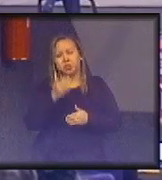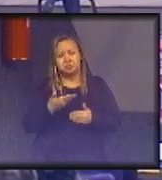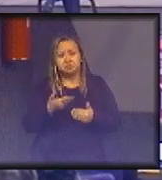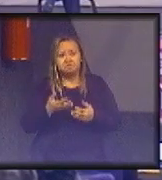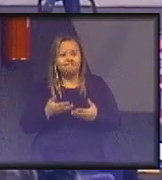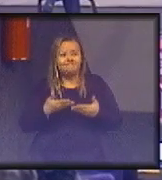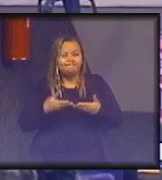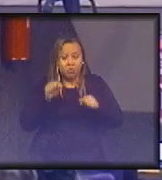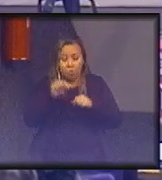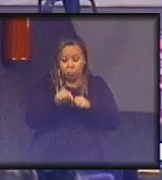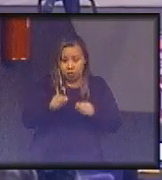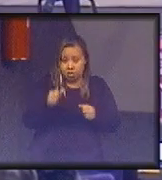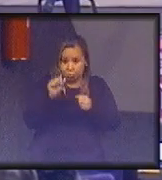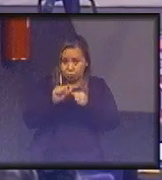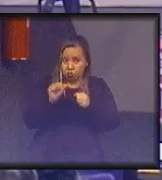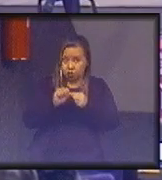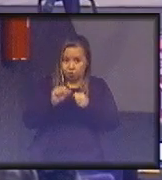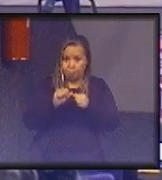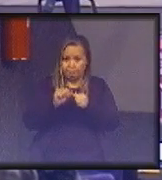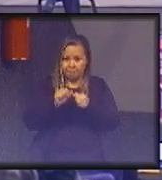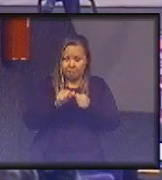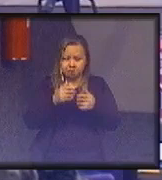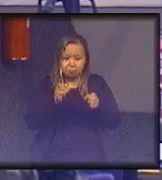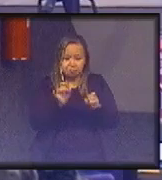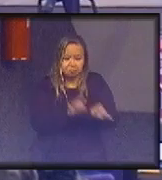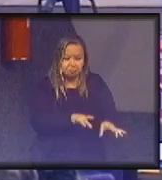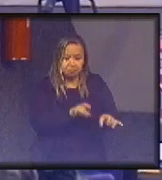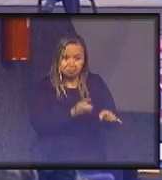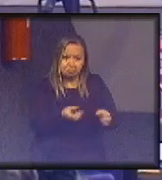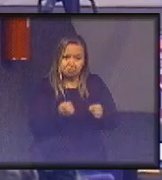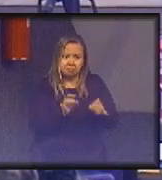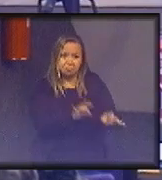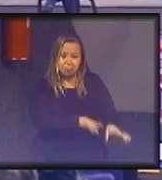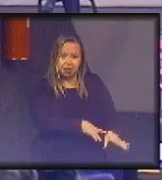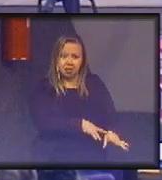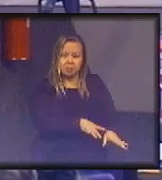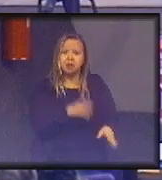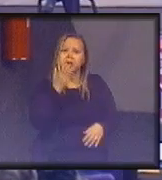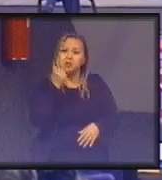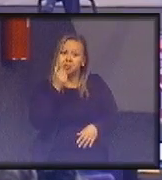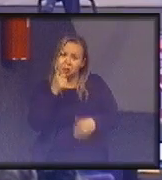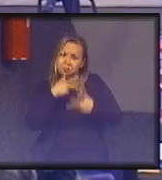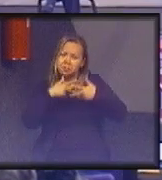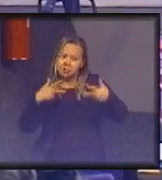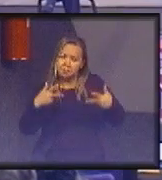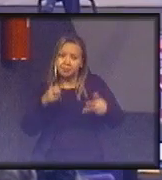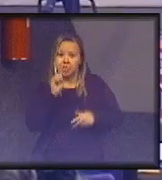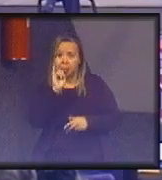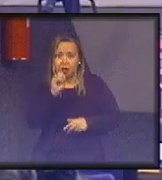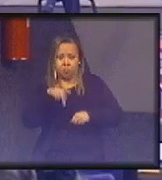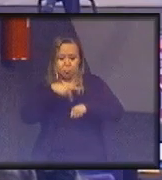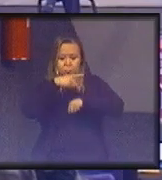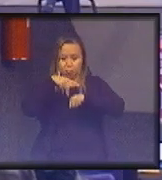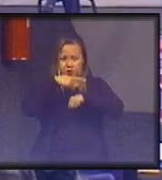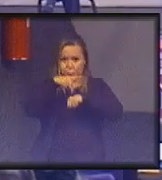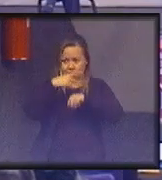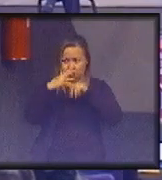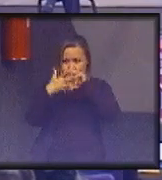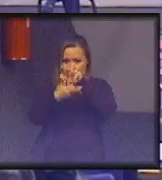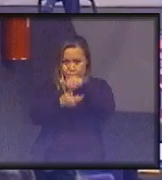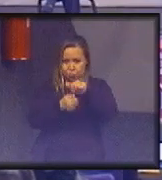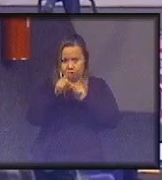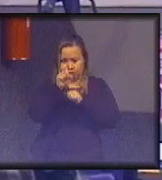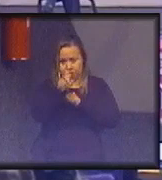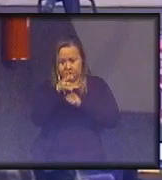o desperdício de alimento, se ele fosse um país no mundo, ele